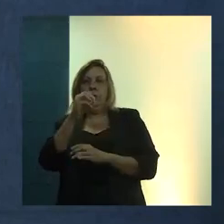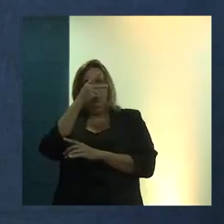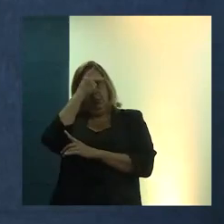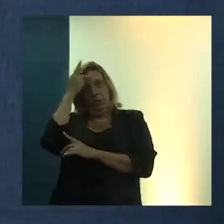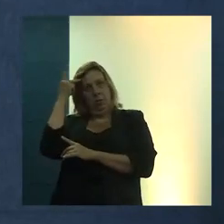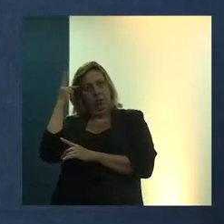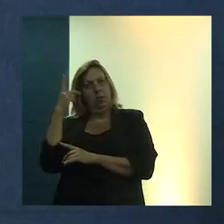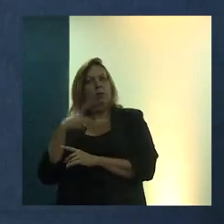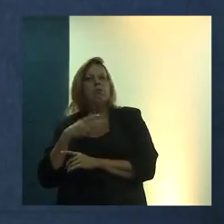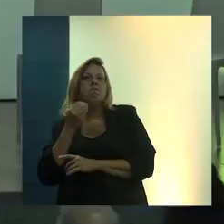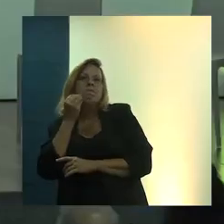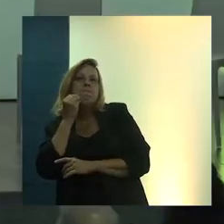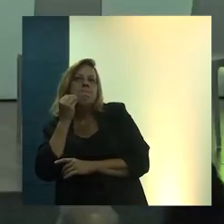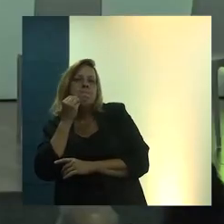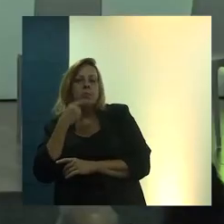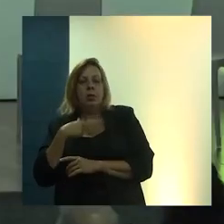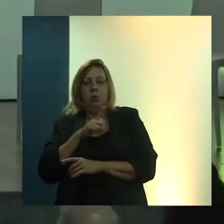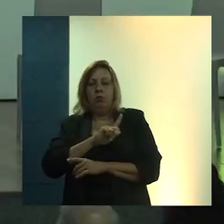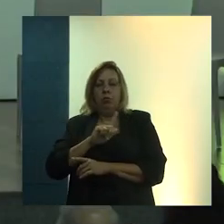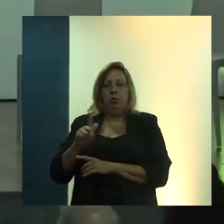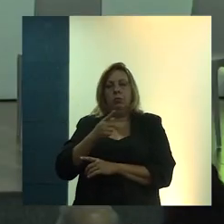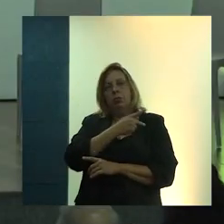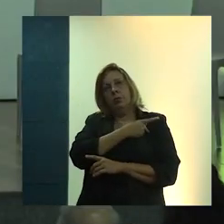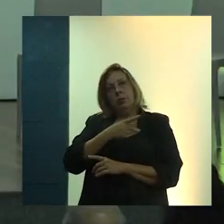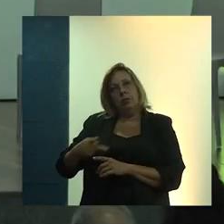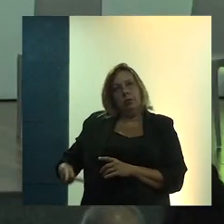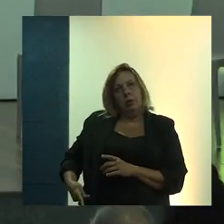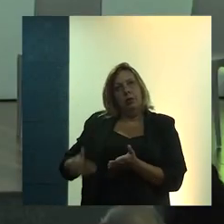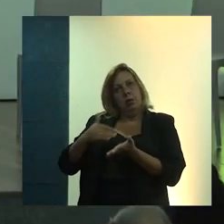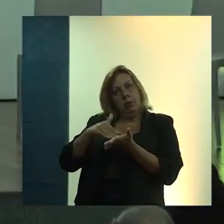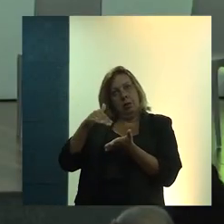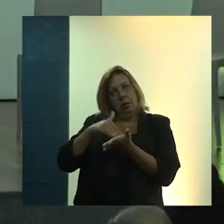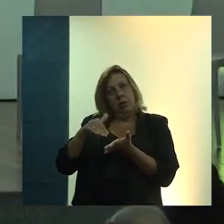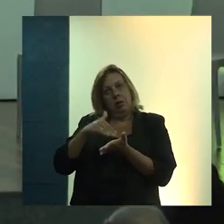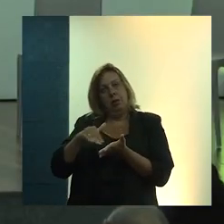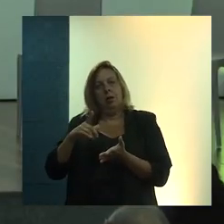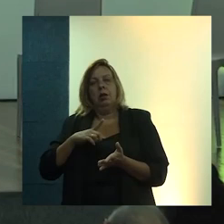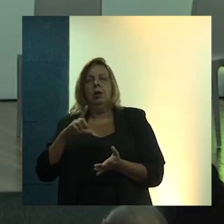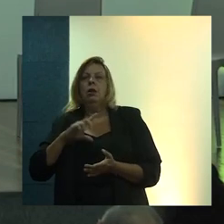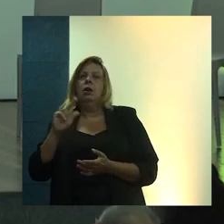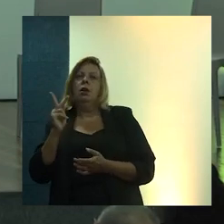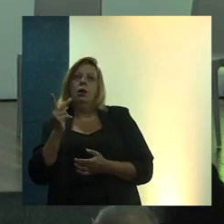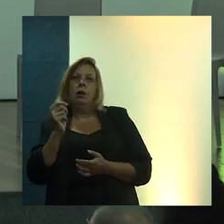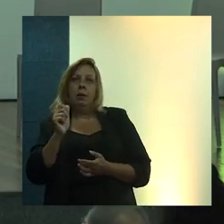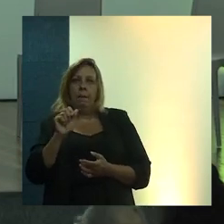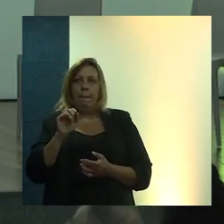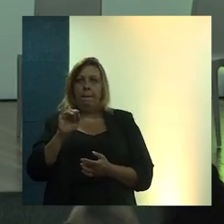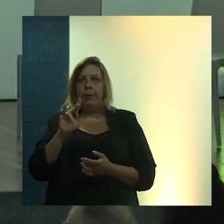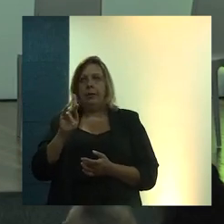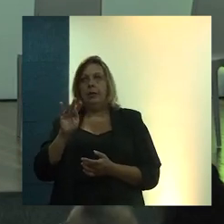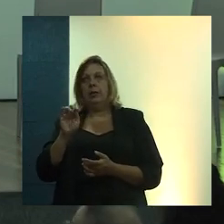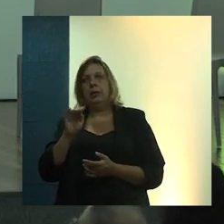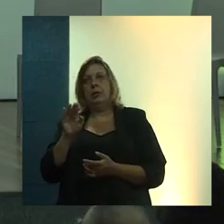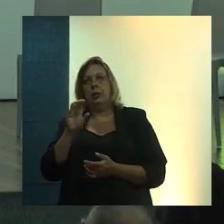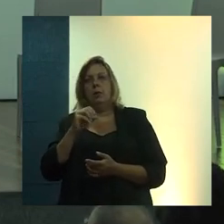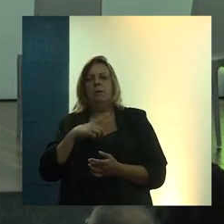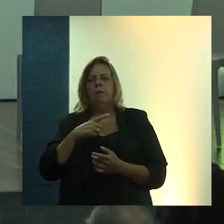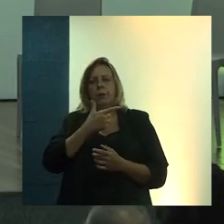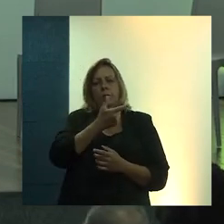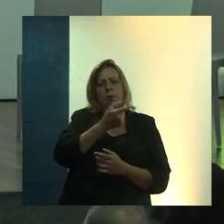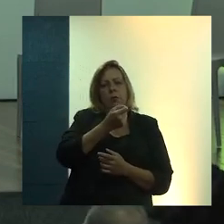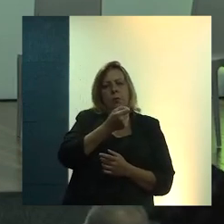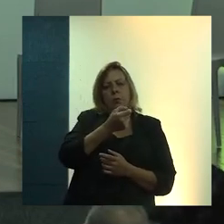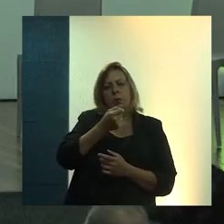E eu tive a oportunidade de estar na gestão pública como secretária de Habitação entre 2005 e 2008, e o